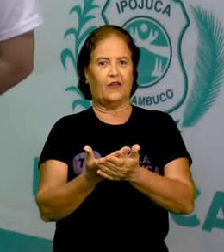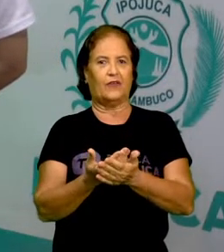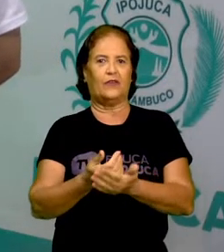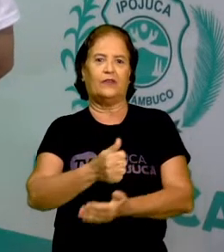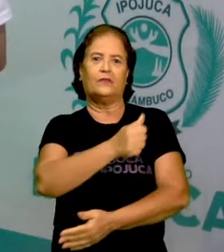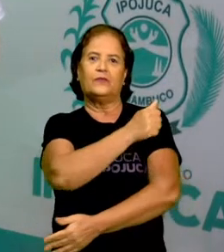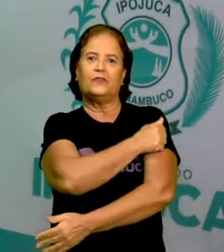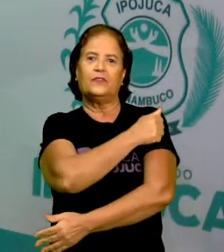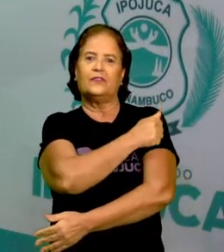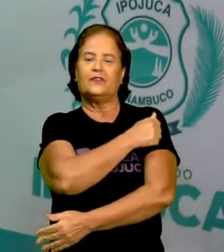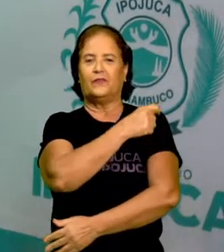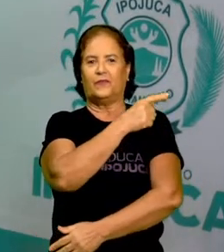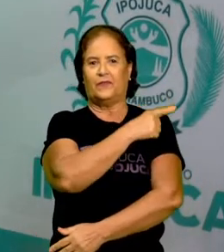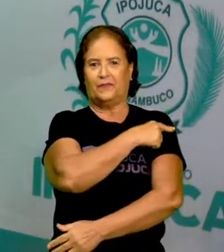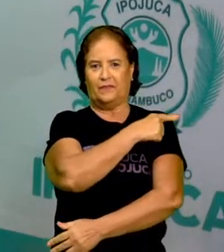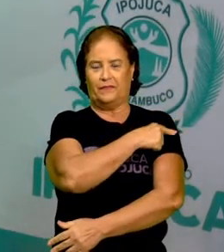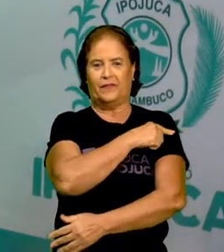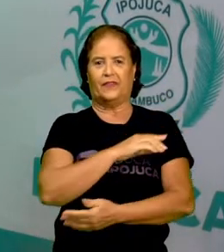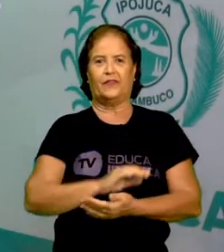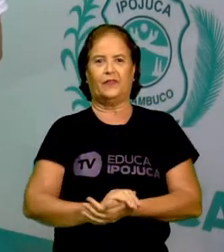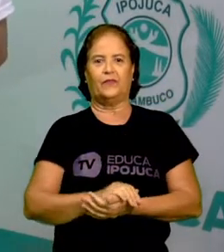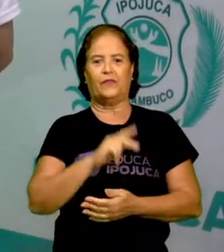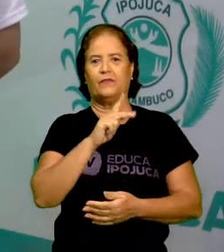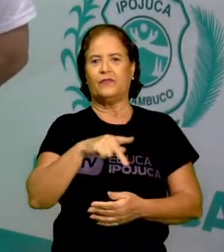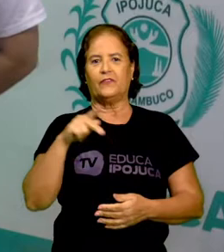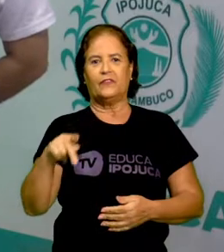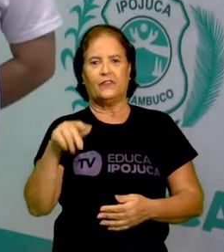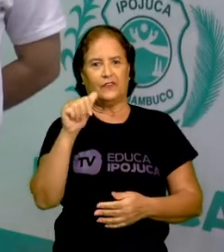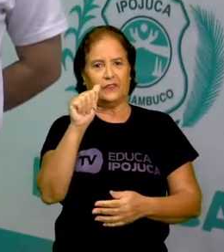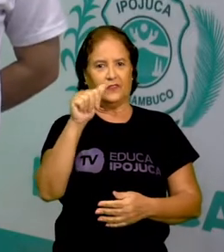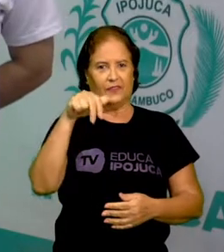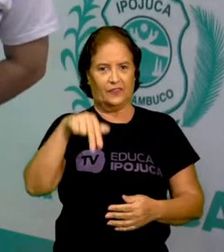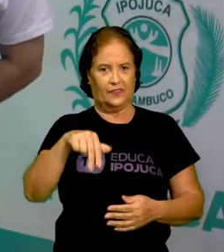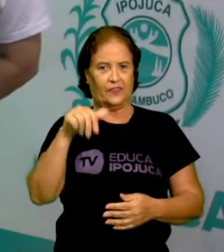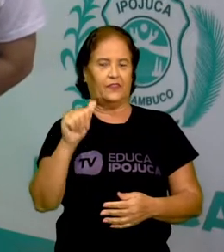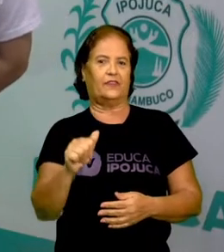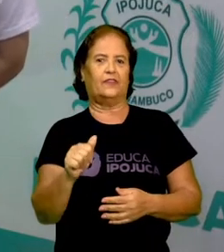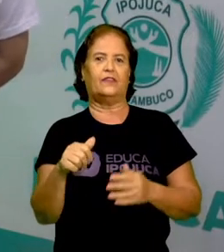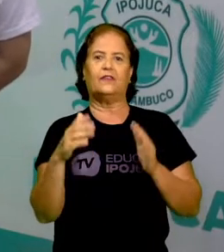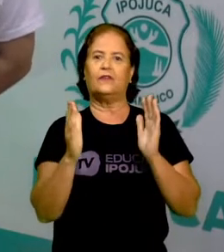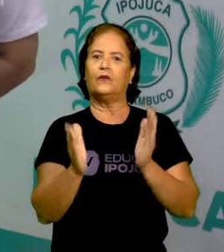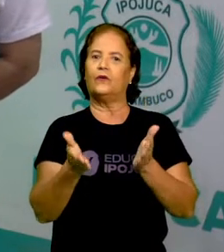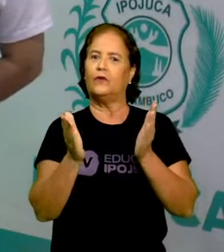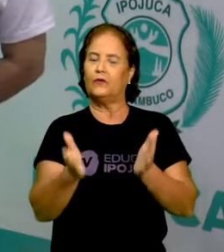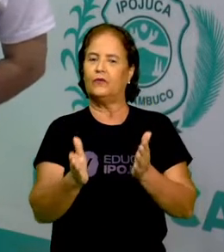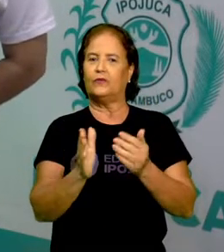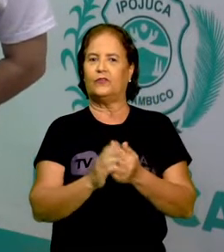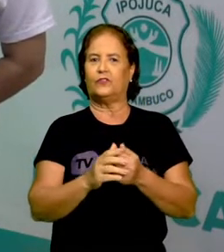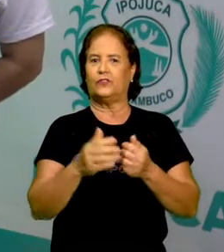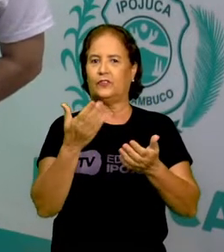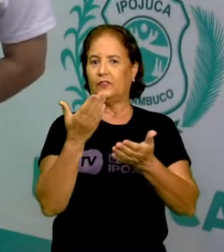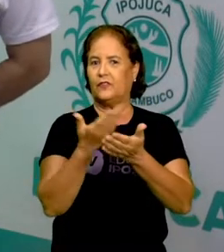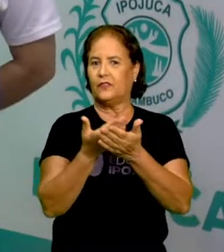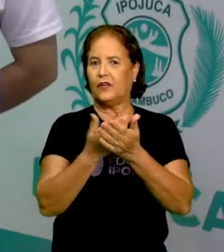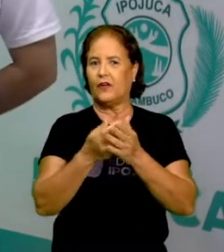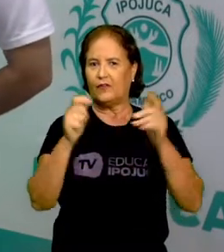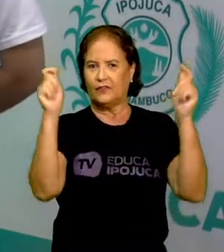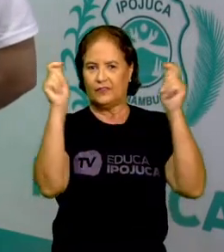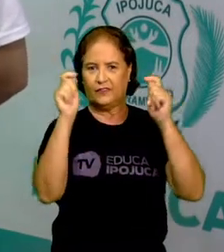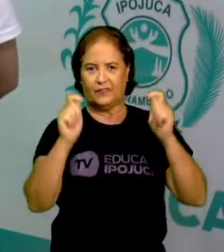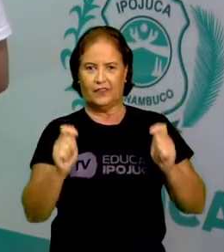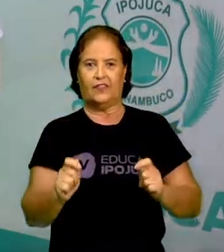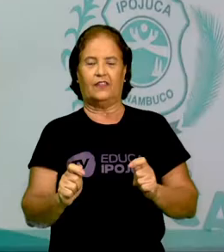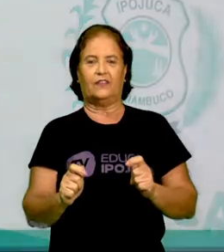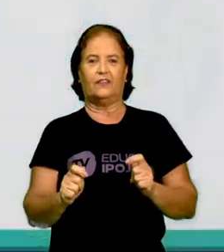os alunos do primeiro ano. Eu sou a professora Ana e hoje na nossa aula de arte nós vamos